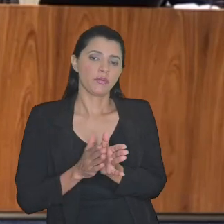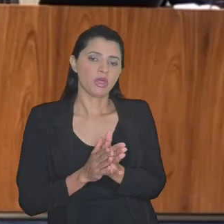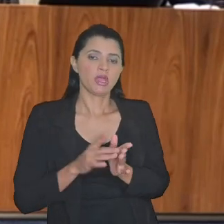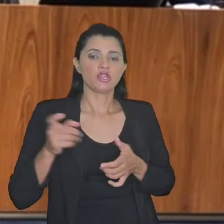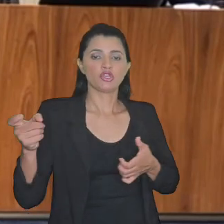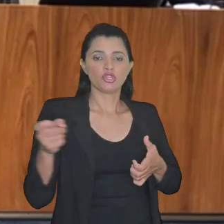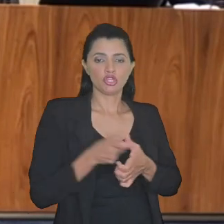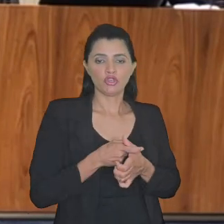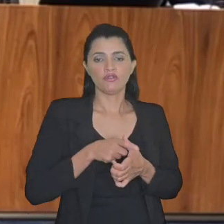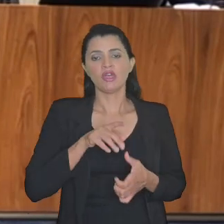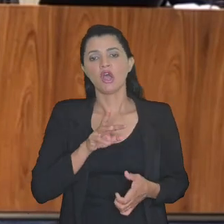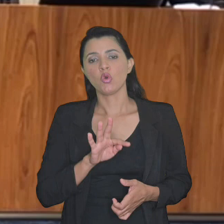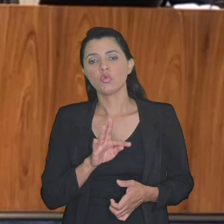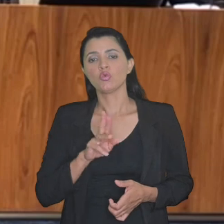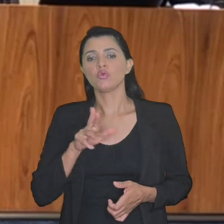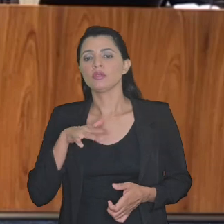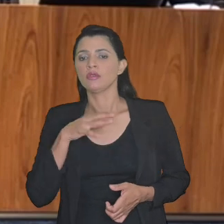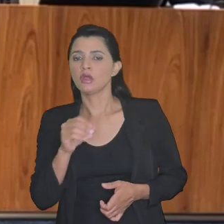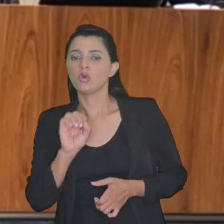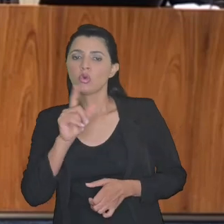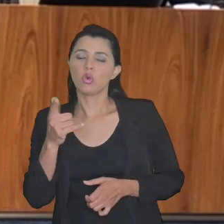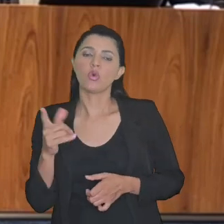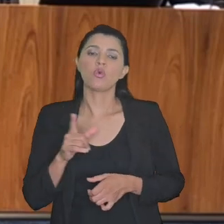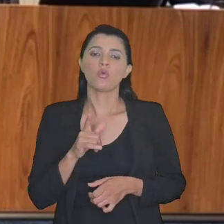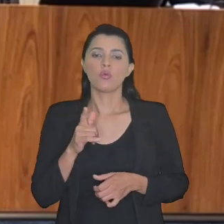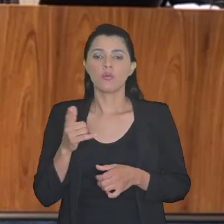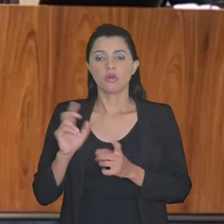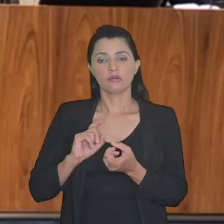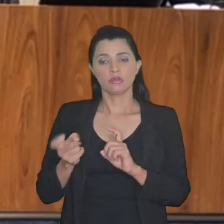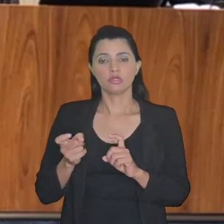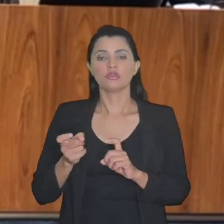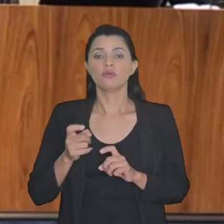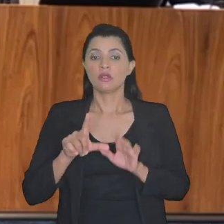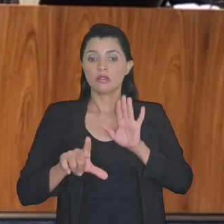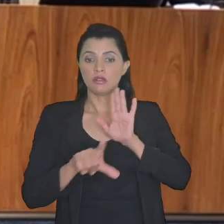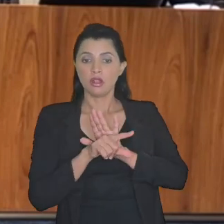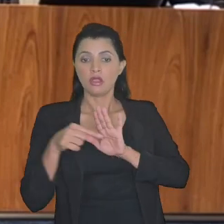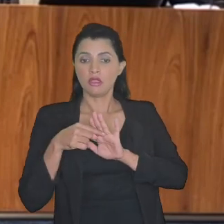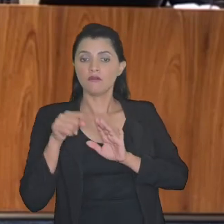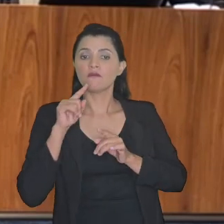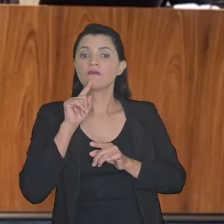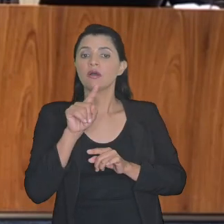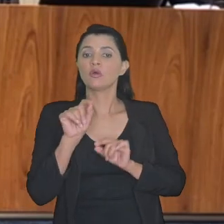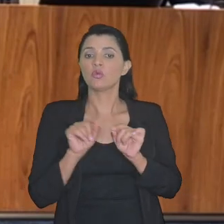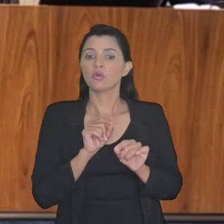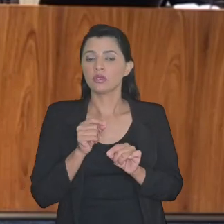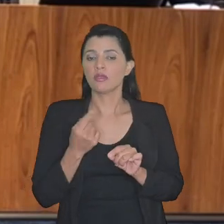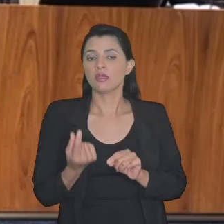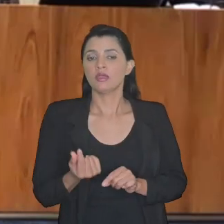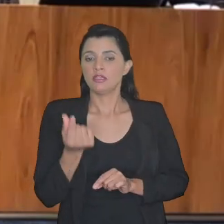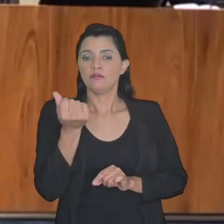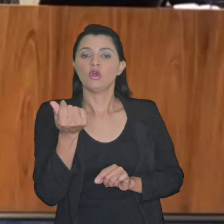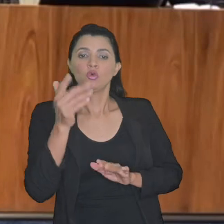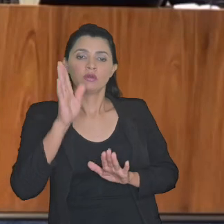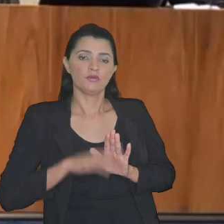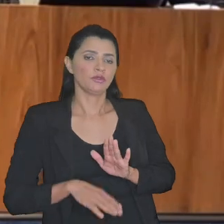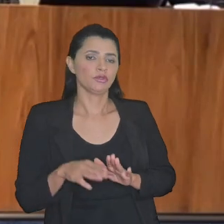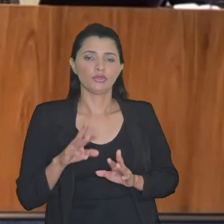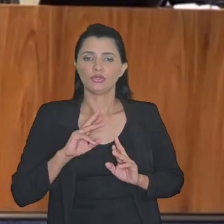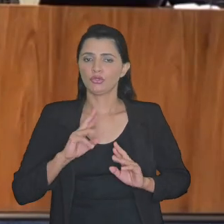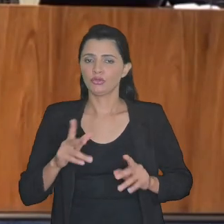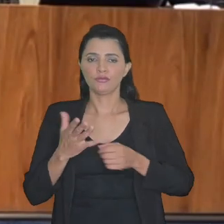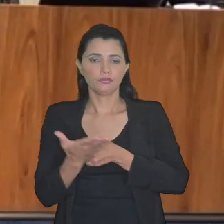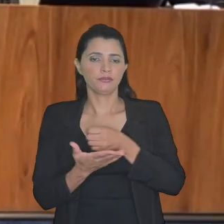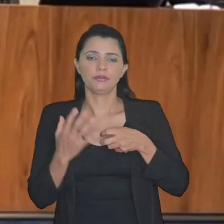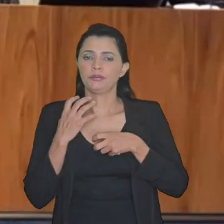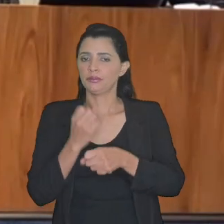cobrança seja da dívida ativa da União seja em fase administrativa por força de lei este valor o valor equivalente ao